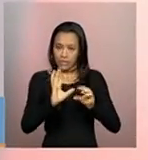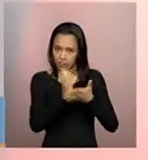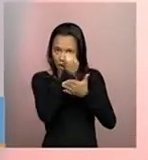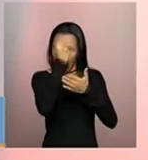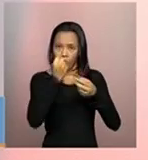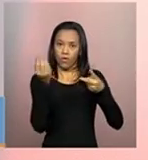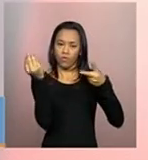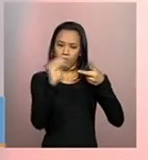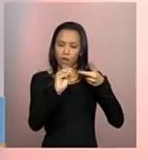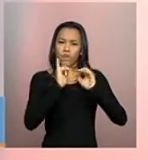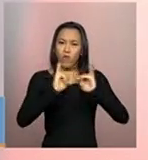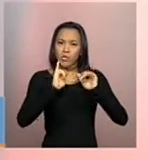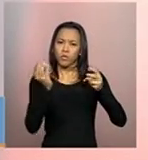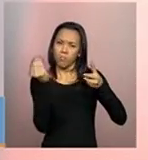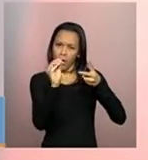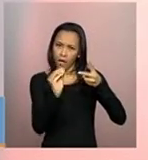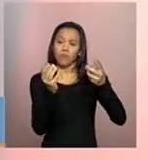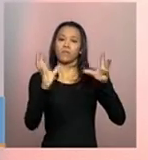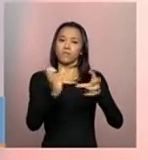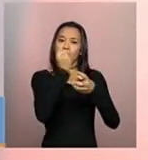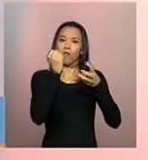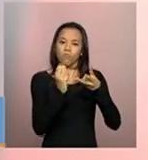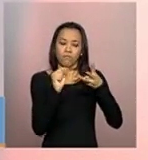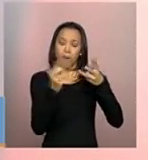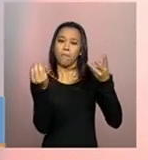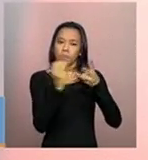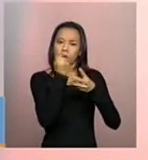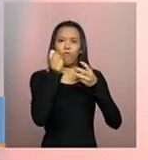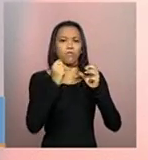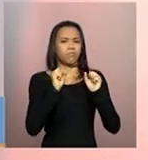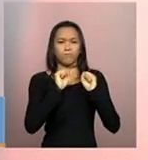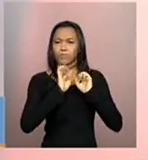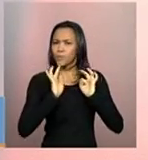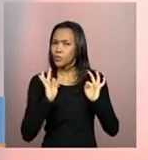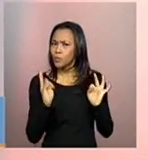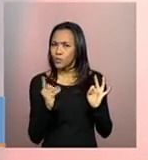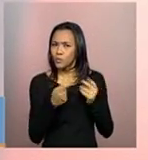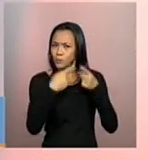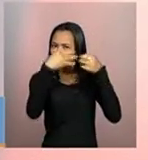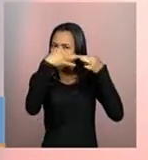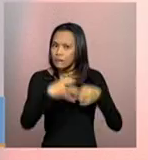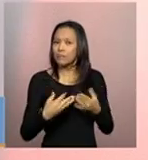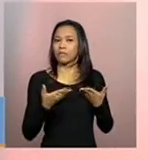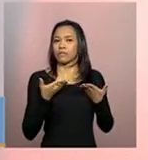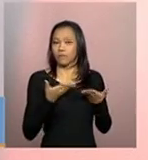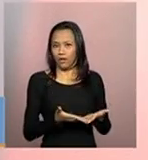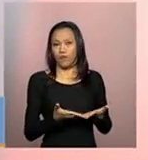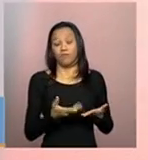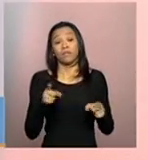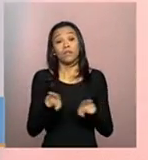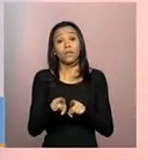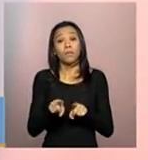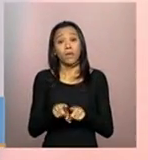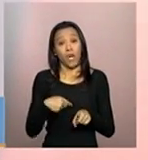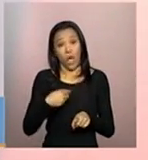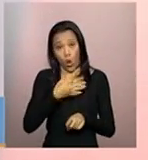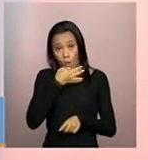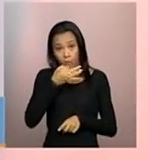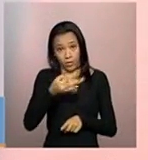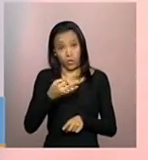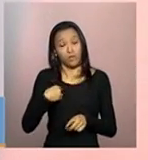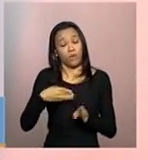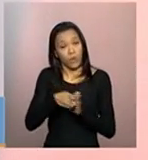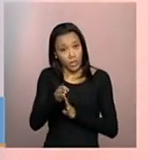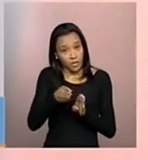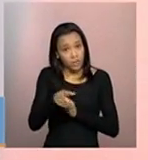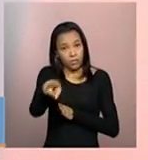e que foi finalizado. Levando em consideração todas essas questões tratadas, né? Observando as dicas que a gente deu, então é bom